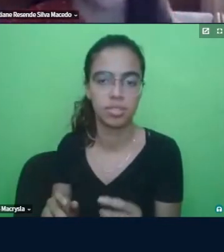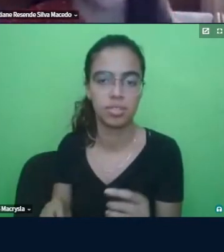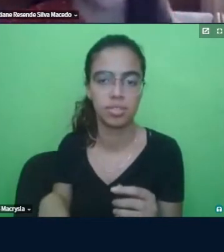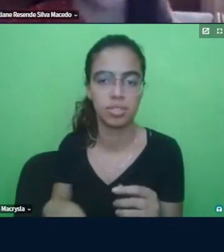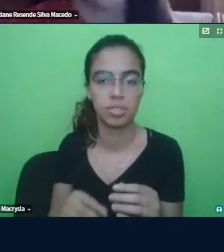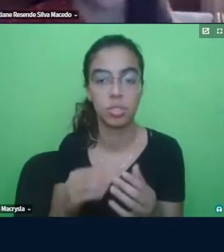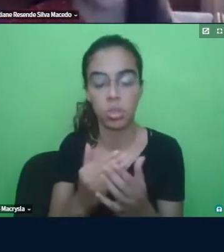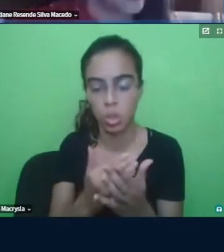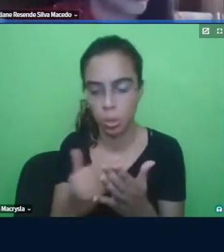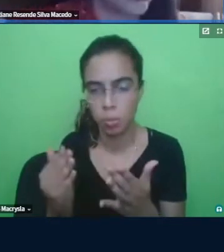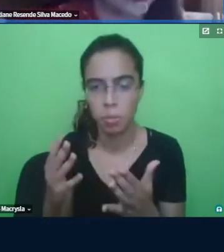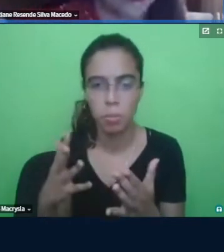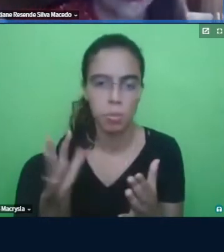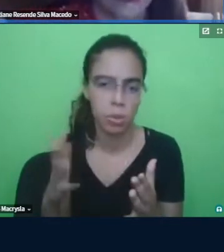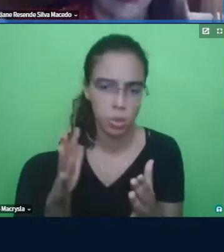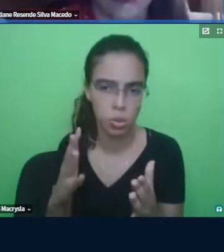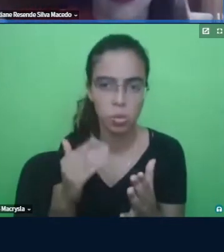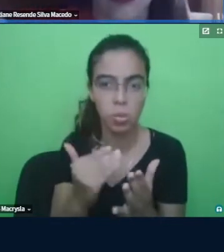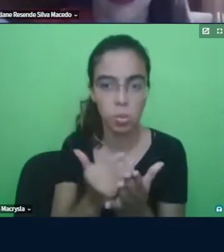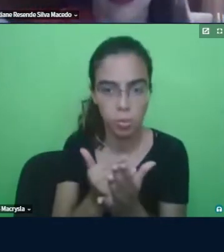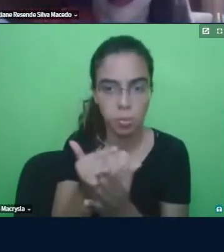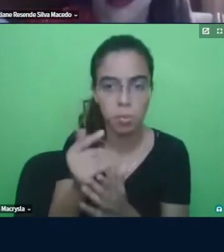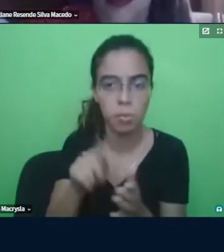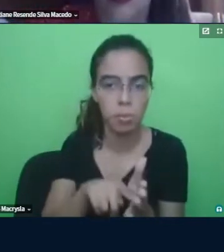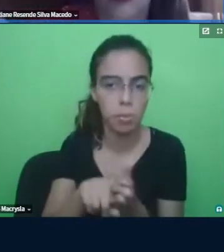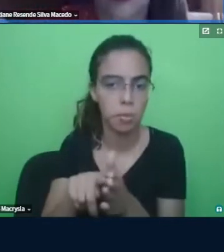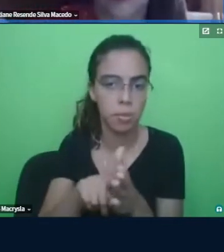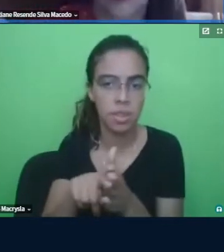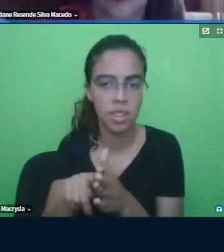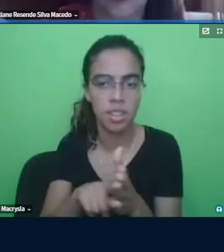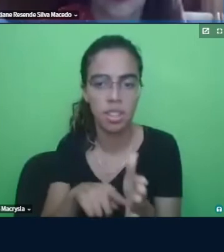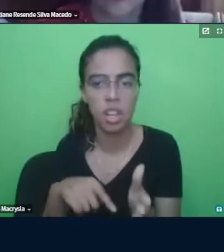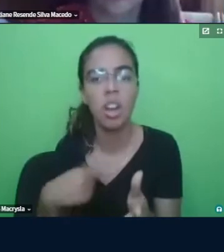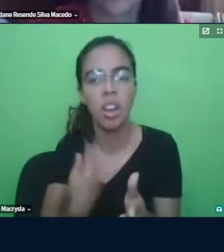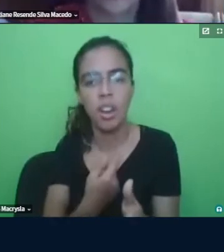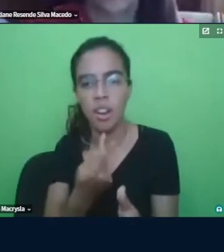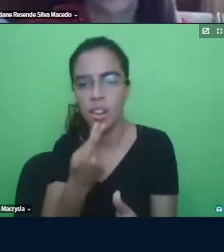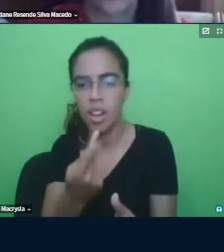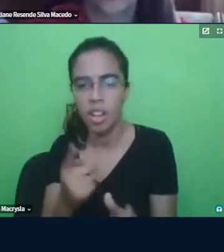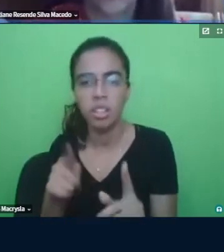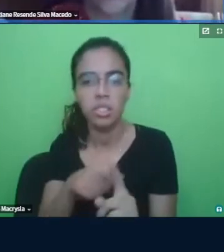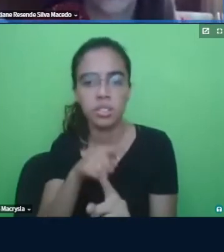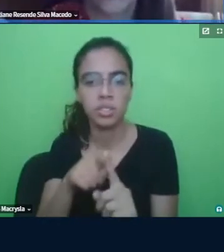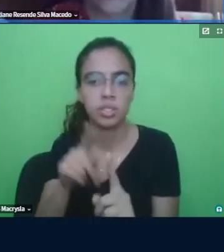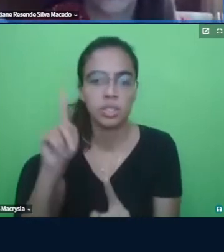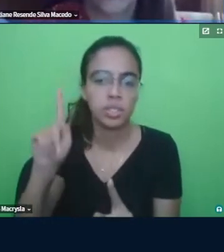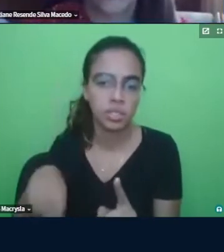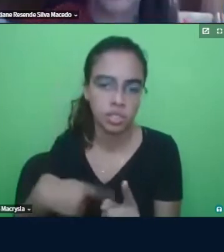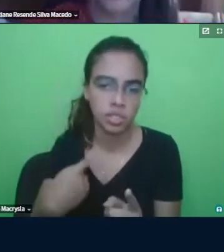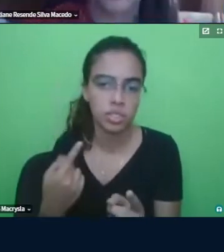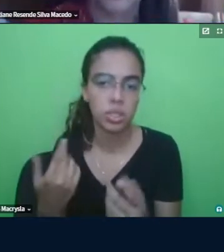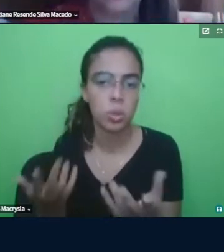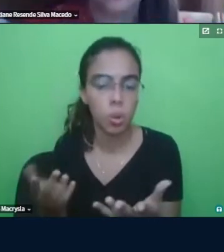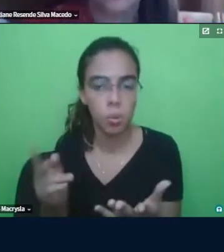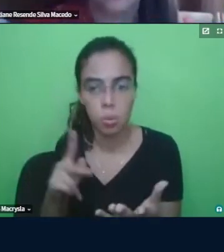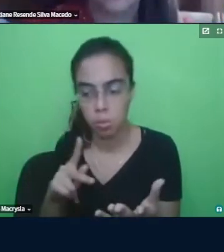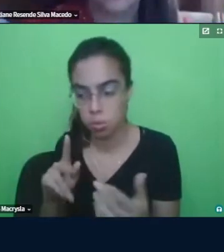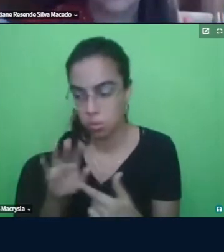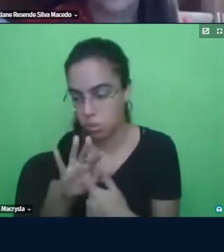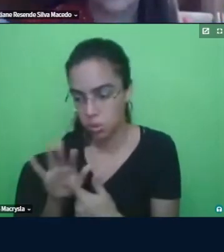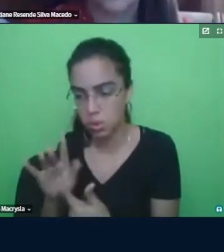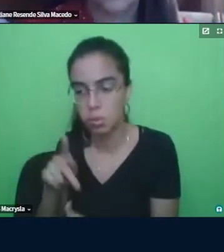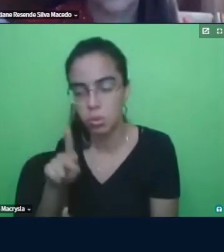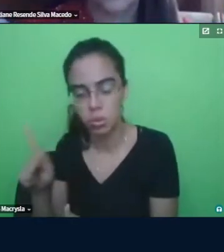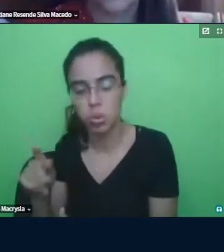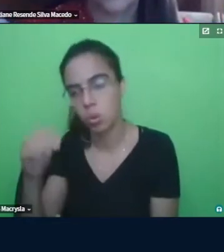meados da pesquisa a gente foi sentindo isso a foi falando olha muitos objetivos da pesquisa é equipar o professor com conhecimento para ele